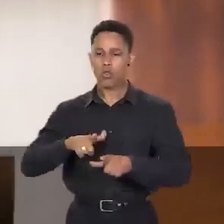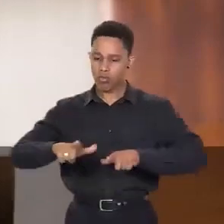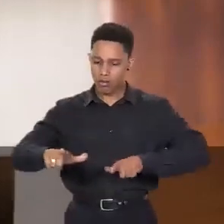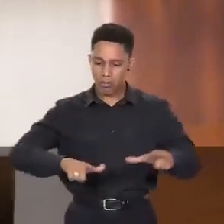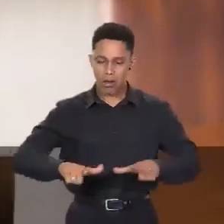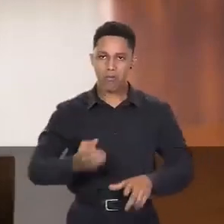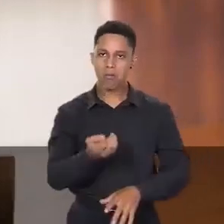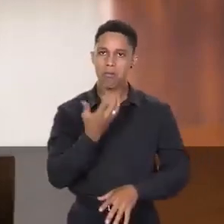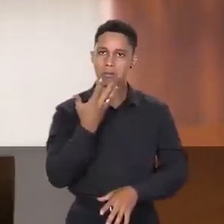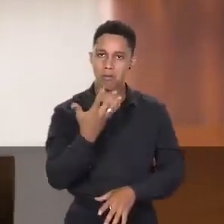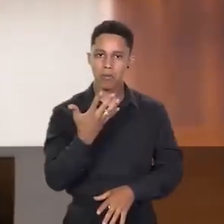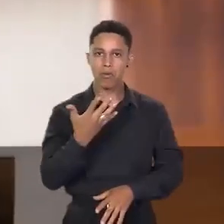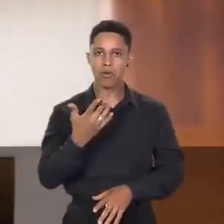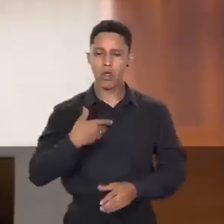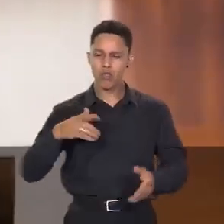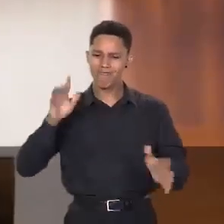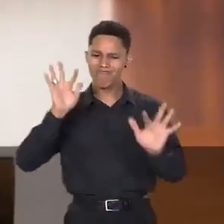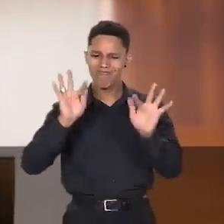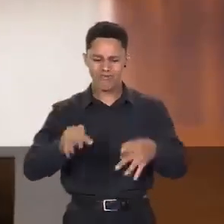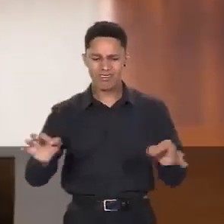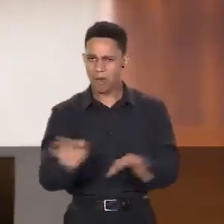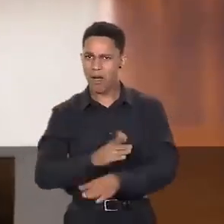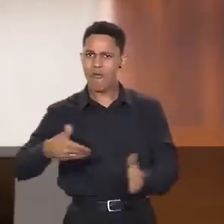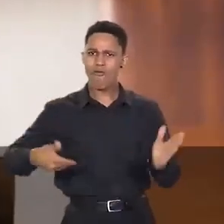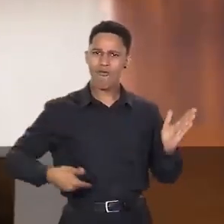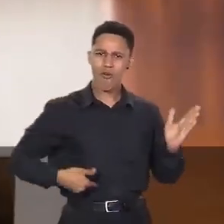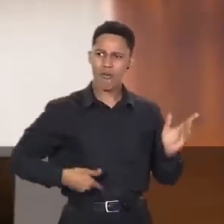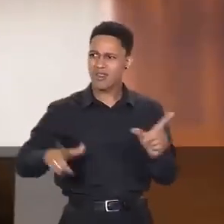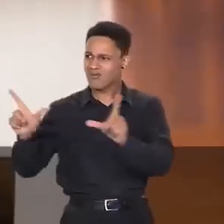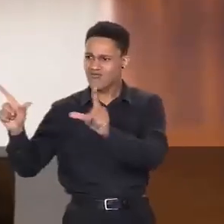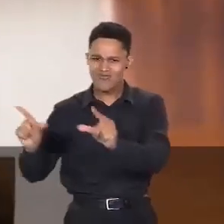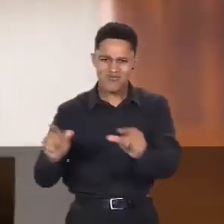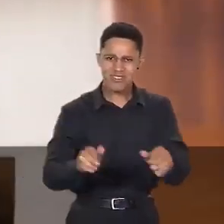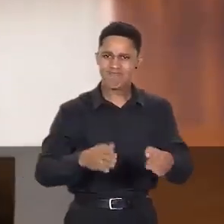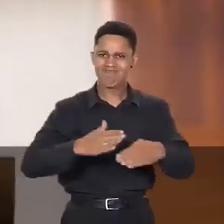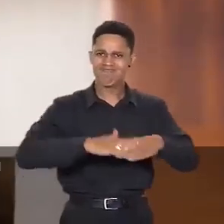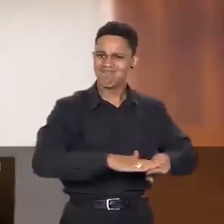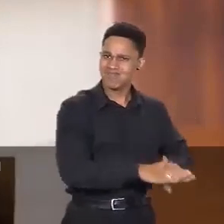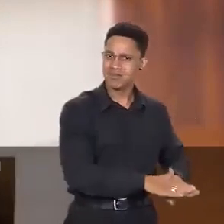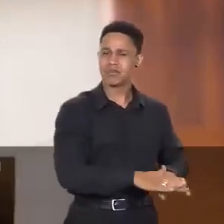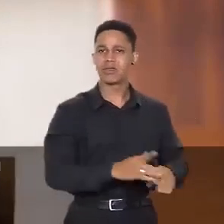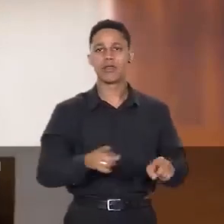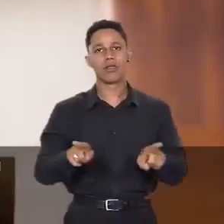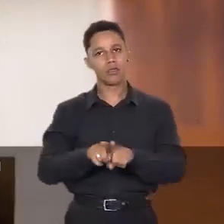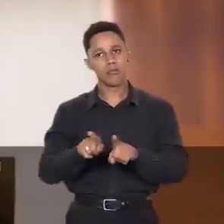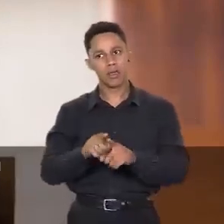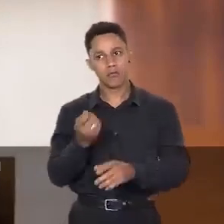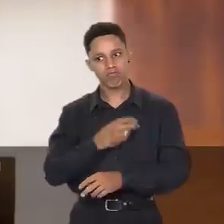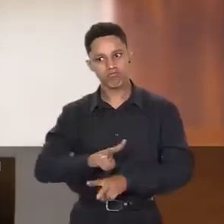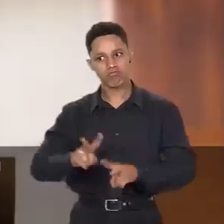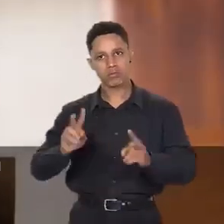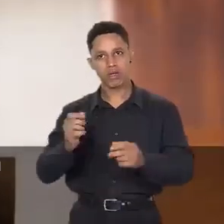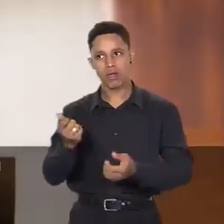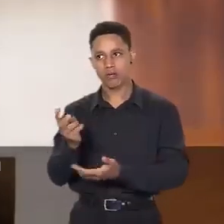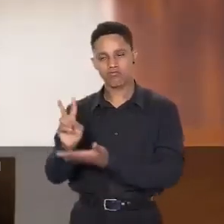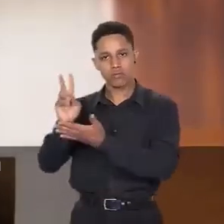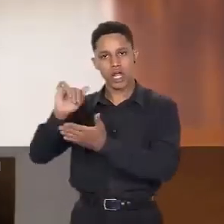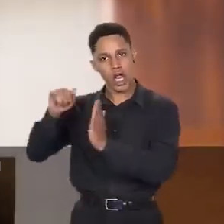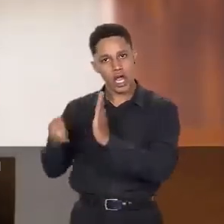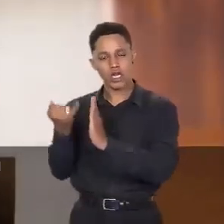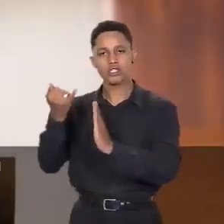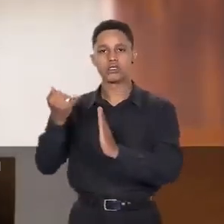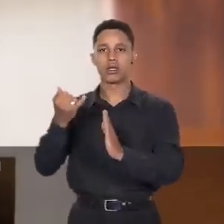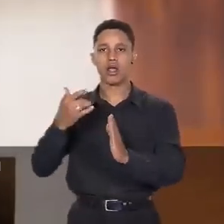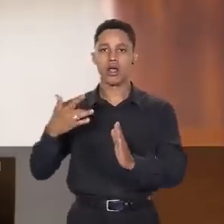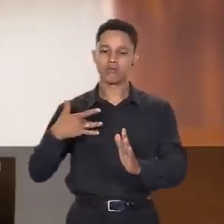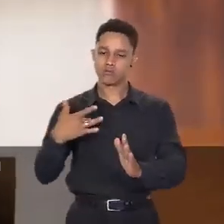emprego, no fim da fome, na redução das desigualdades, na prevalência da educação e na garantia